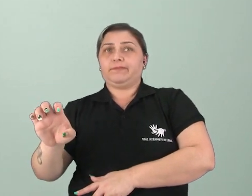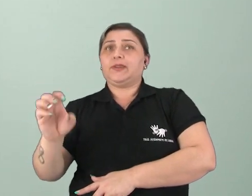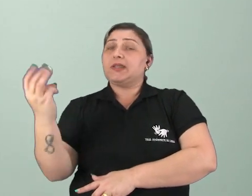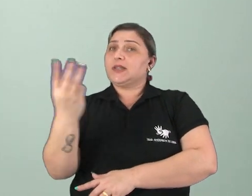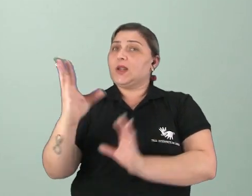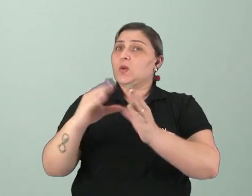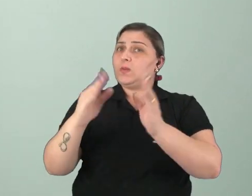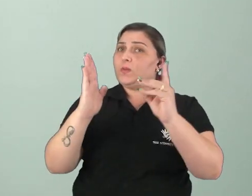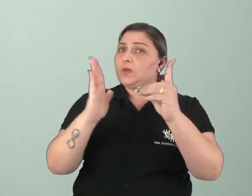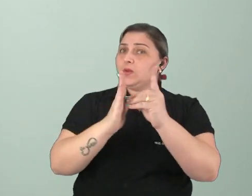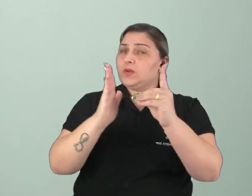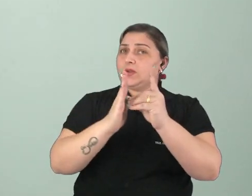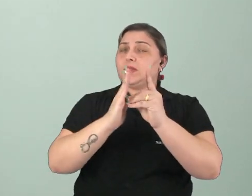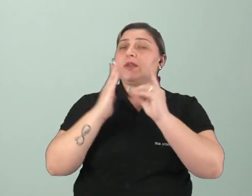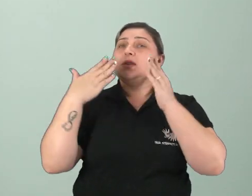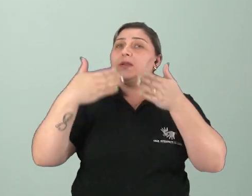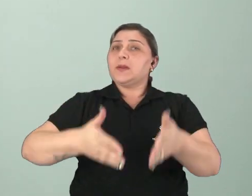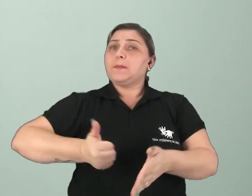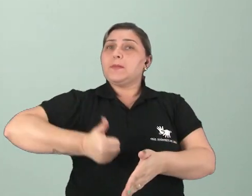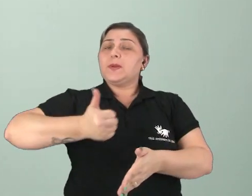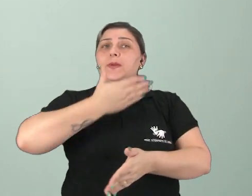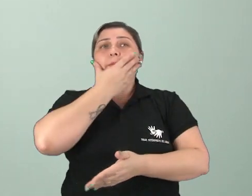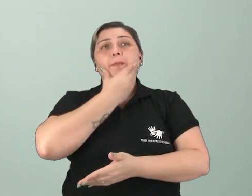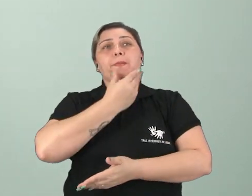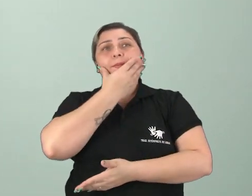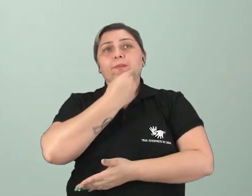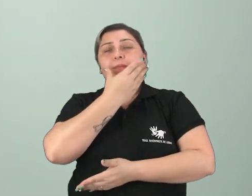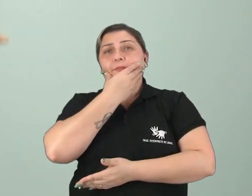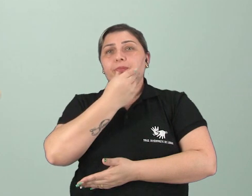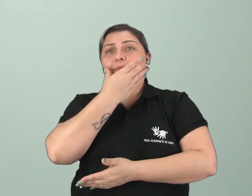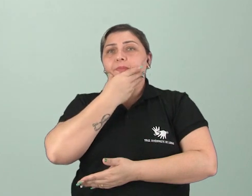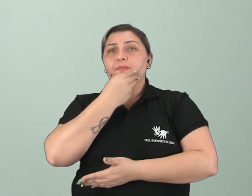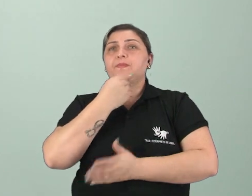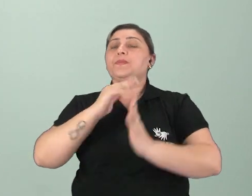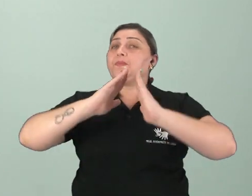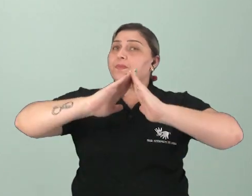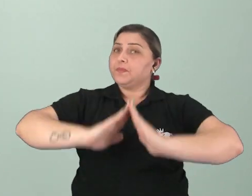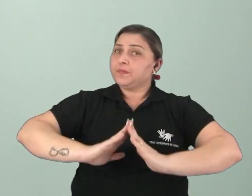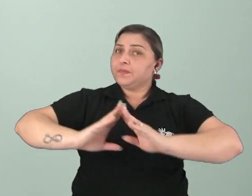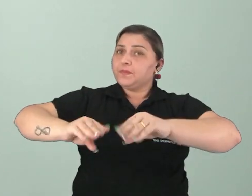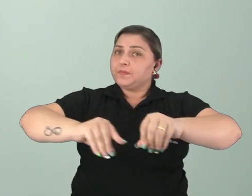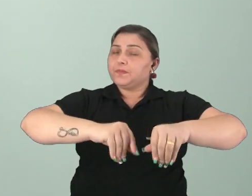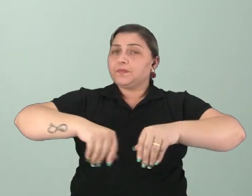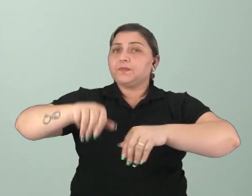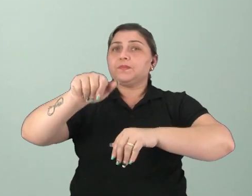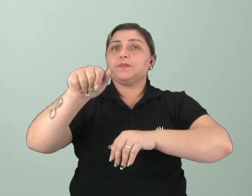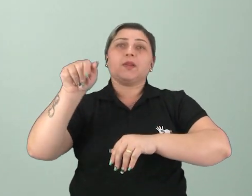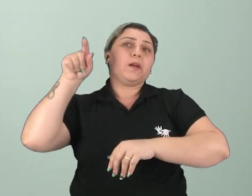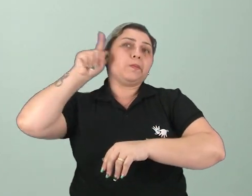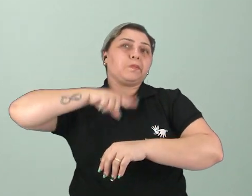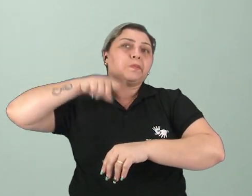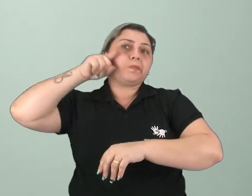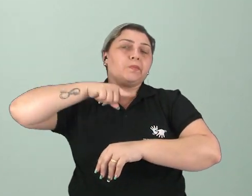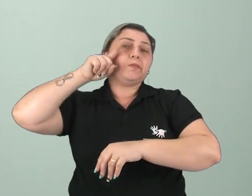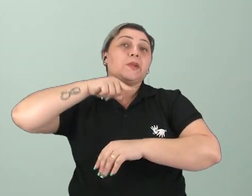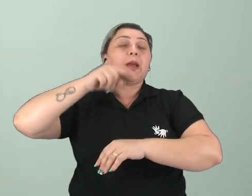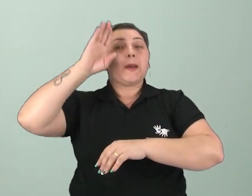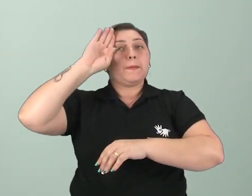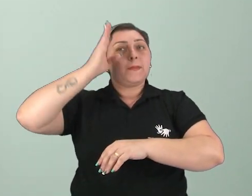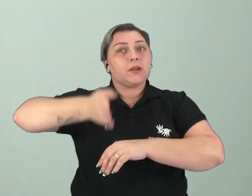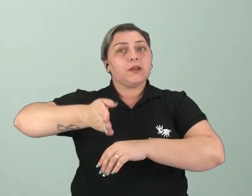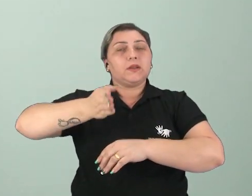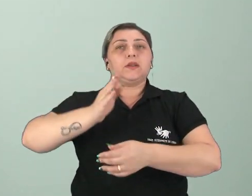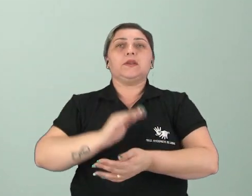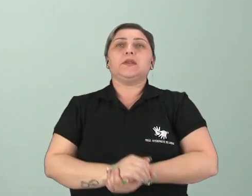vai desde a chegada dos primeiros homens, dos primeiros habitantes do território americano e principalmente